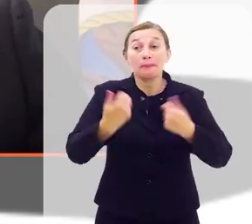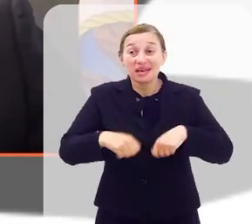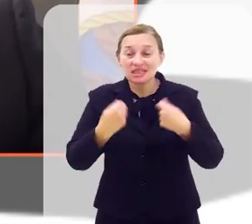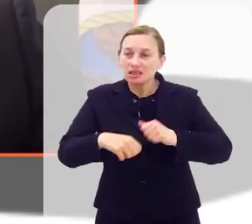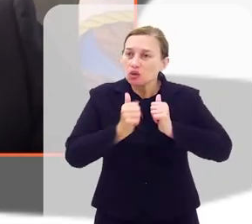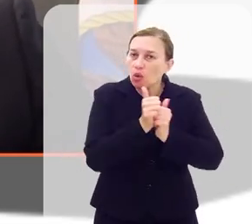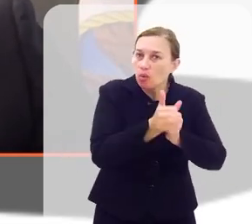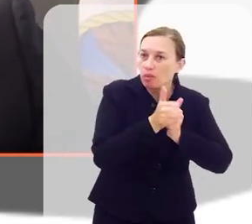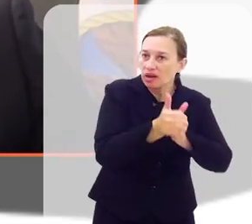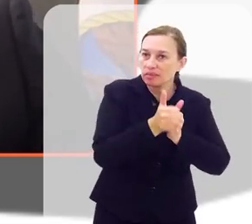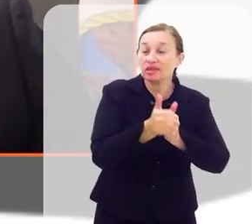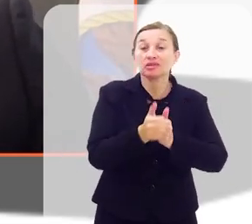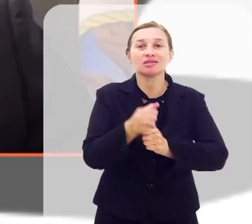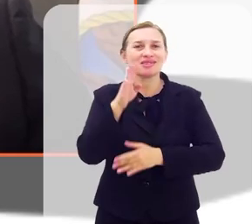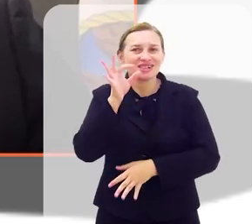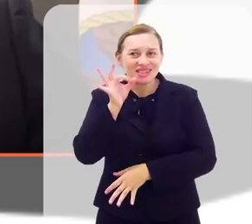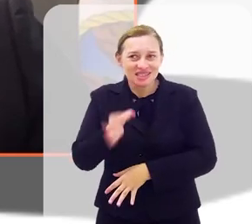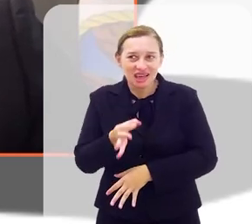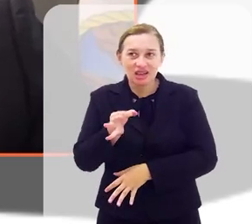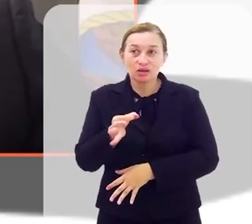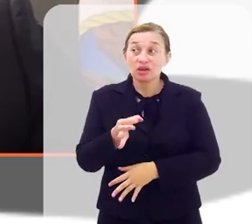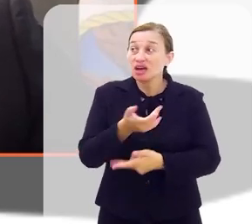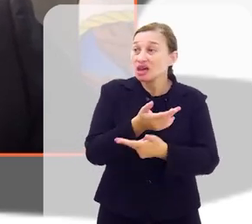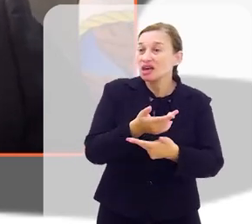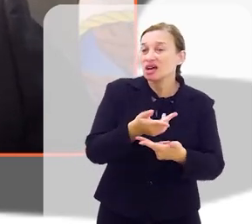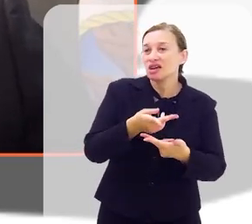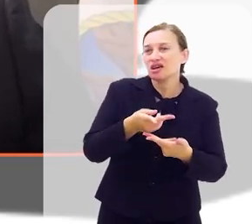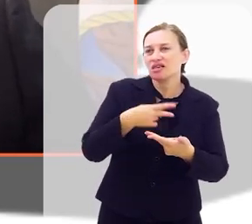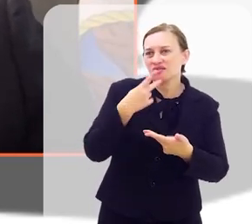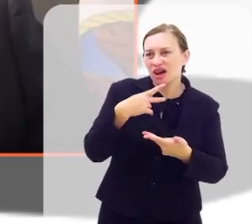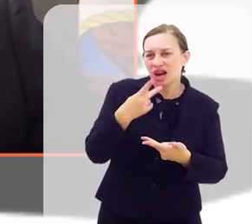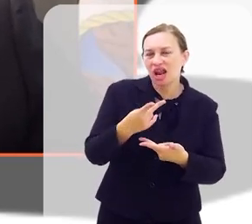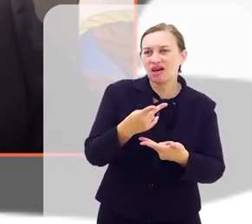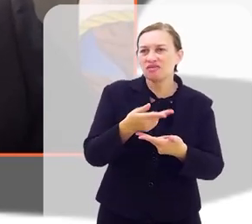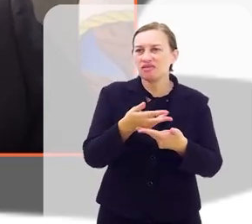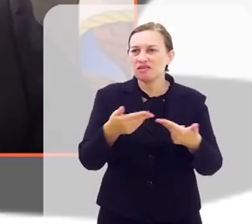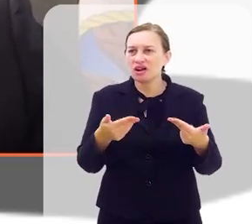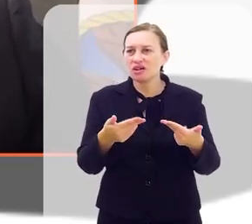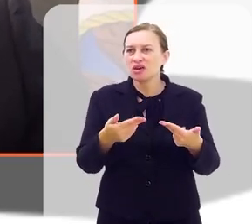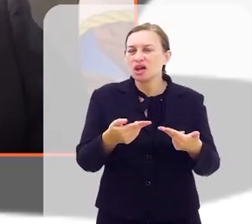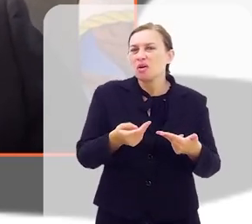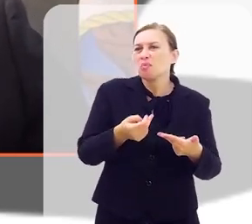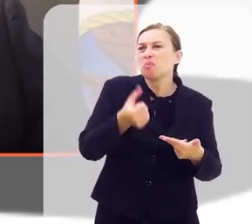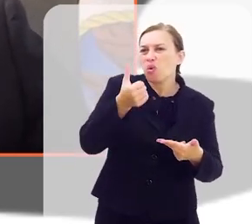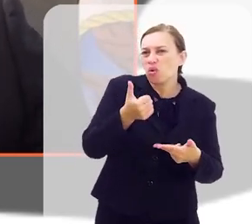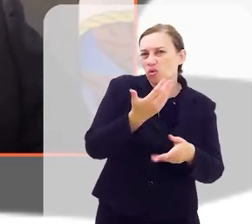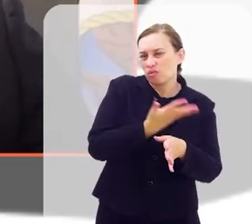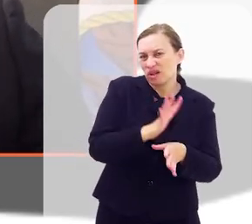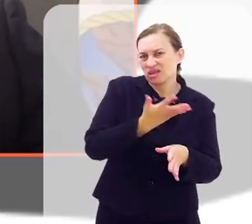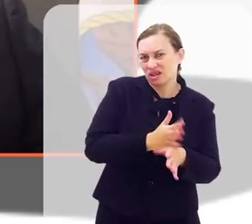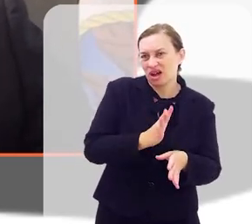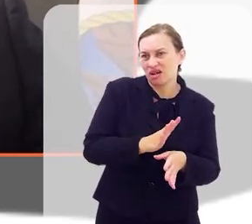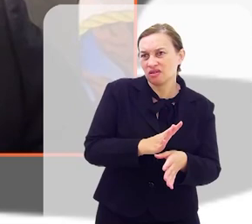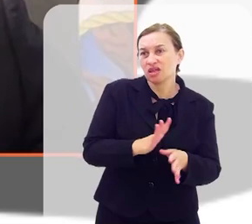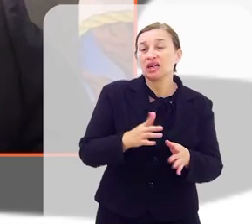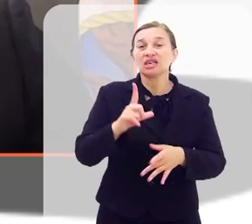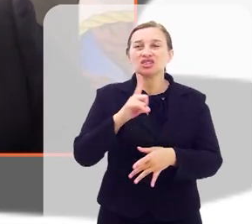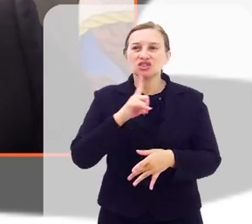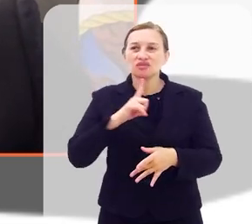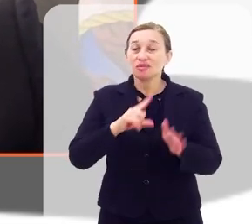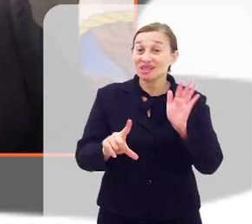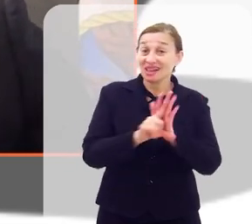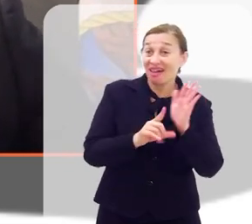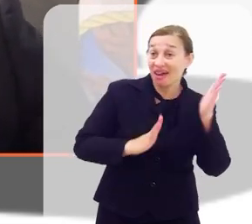precisamos de um acompanhamento específico. E muito se falava, mas pouco se praticava. E nós